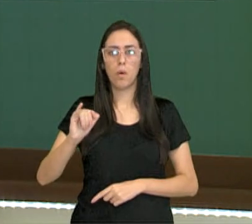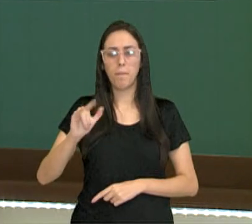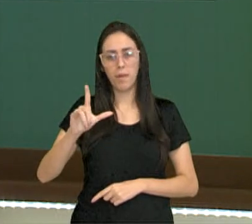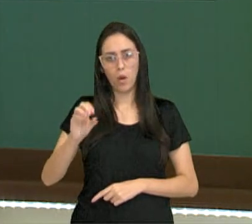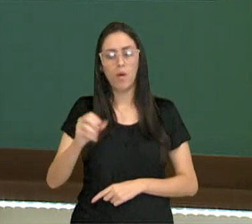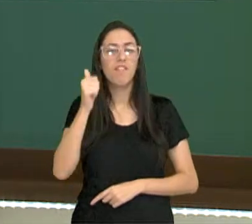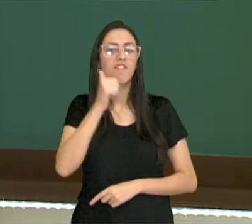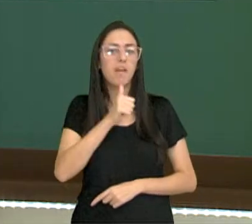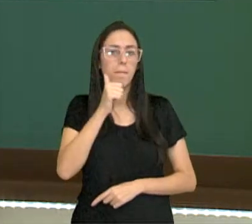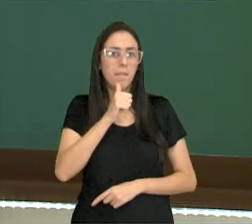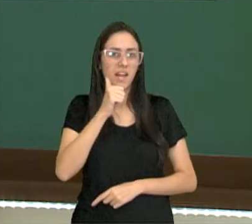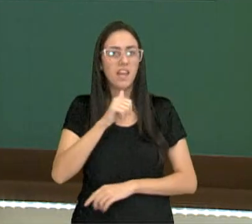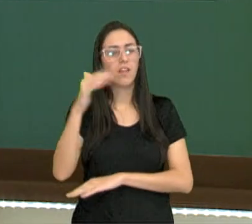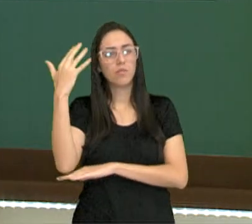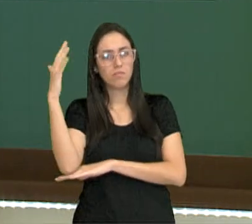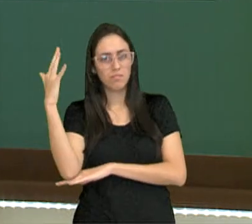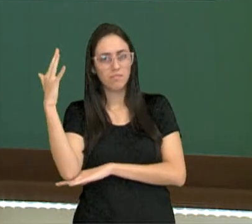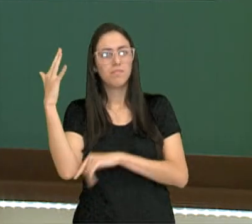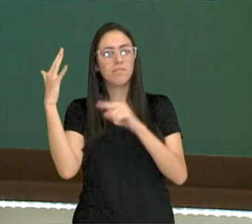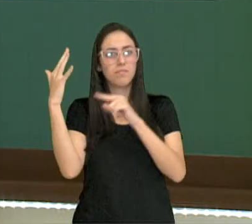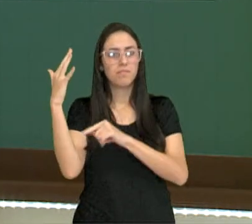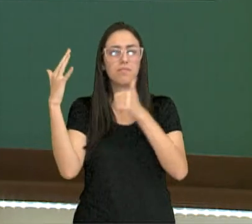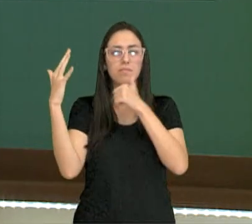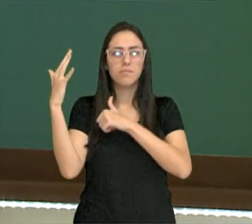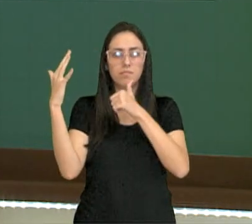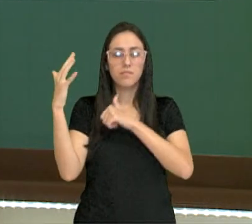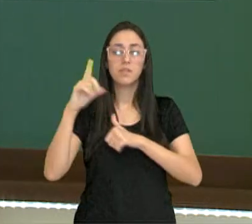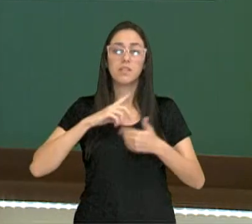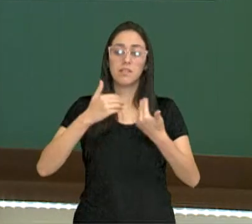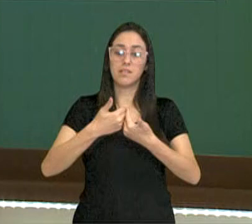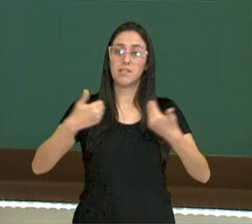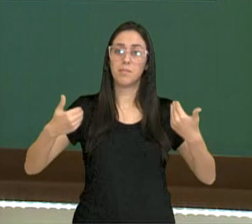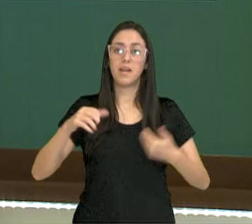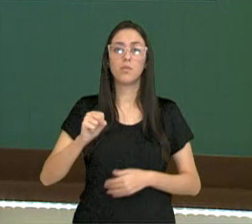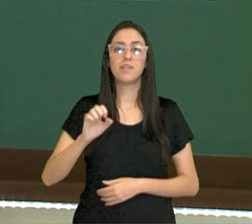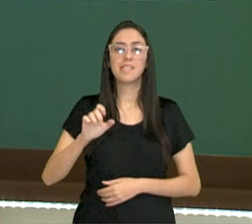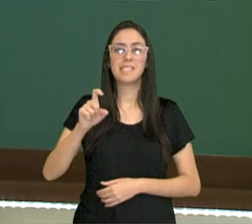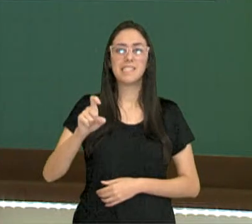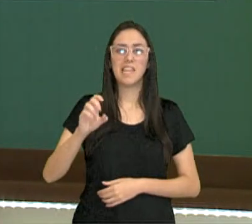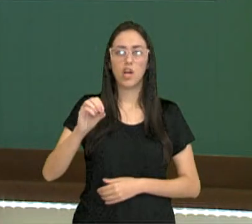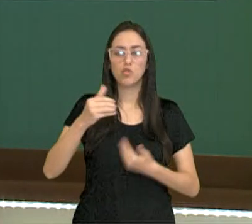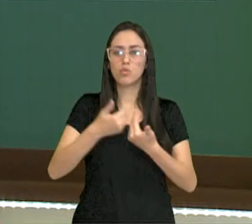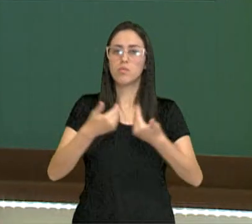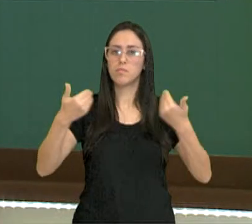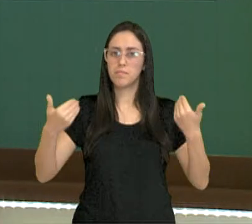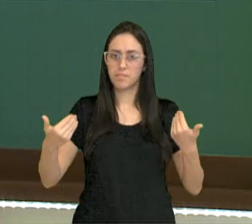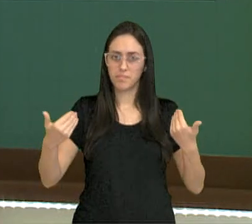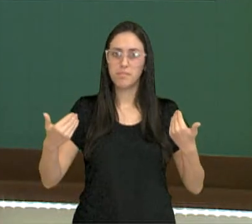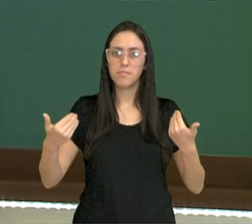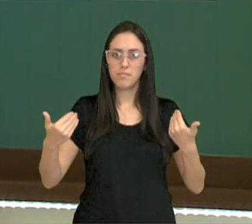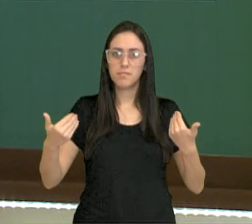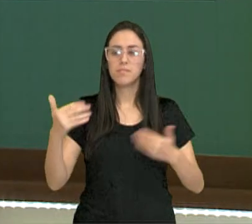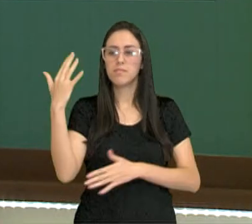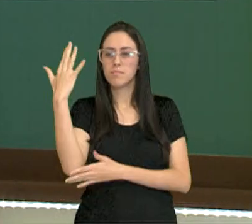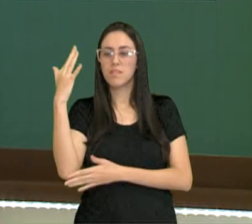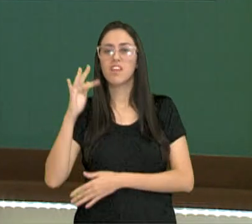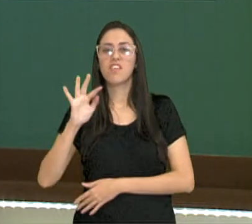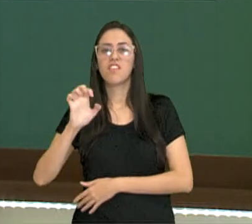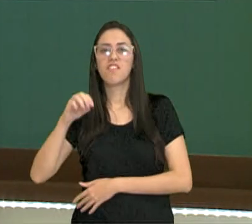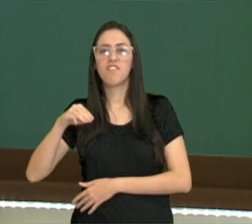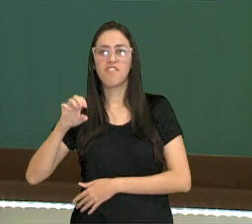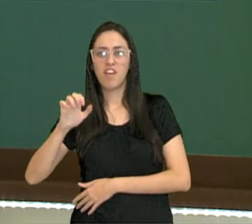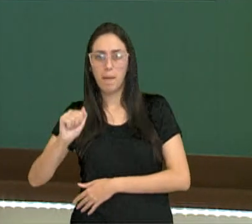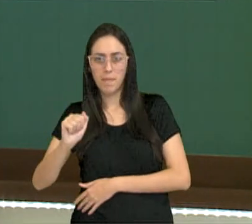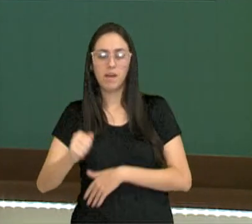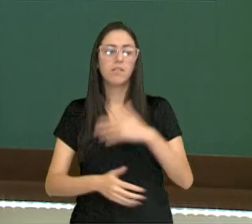Eu vou encontrar na árvore feminina. Sexos separados, eu digo, que são essas árvores. Uma fêmea, outra macho,